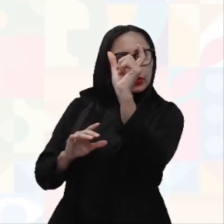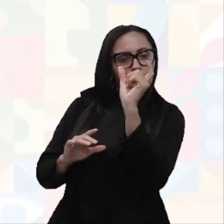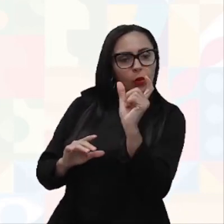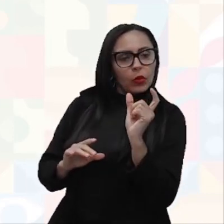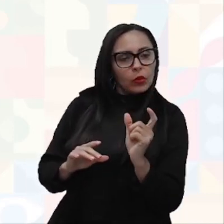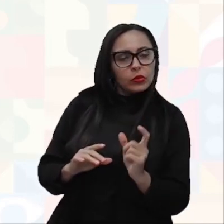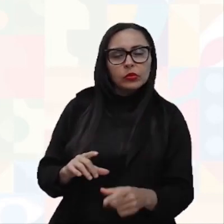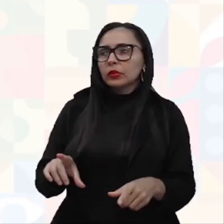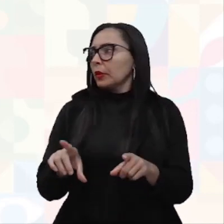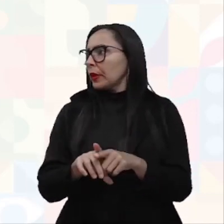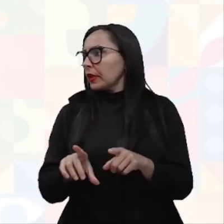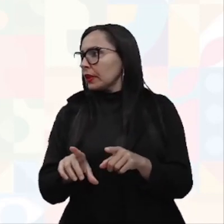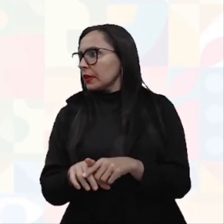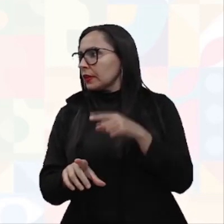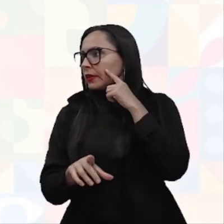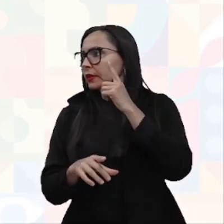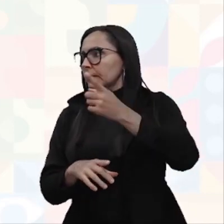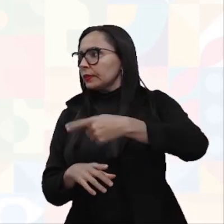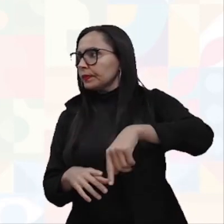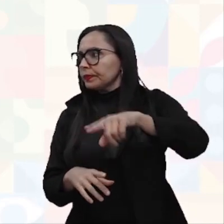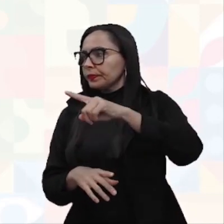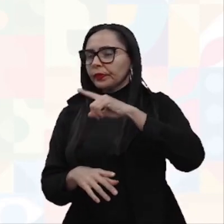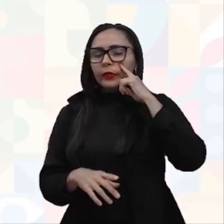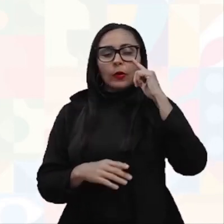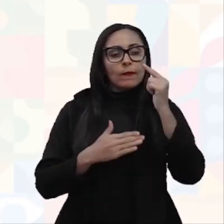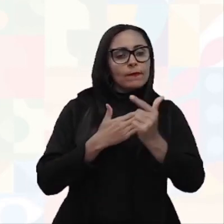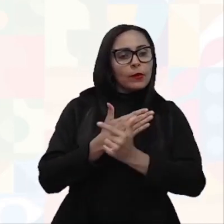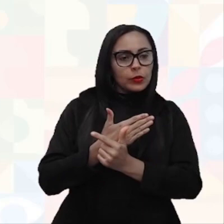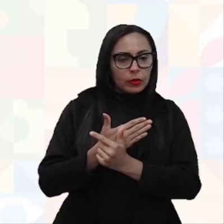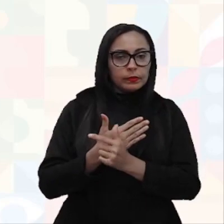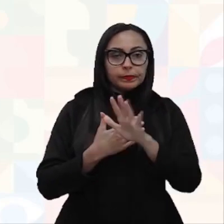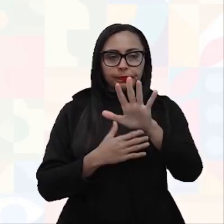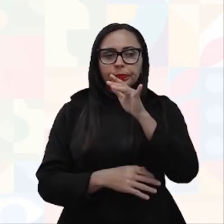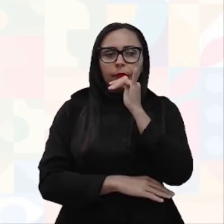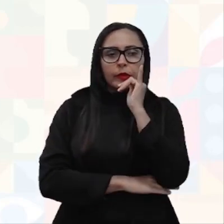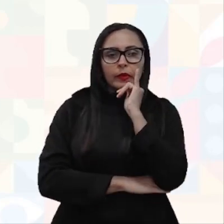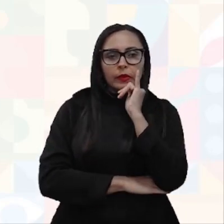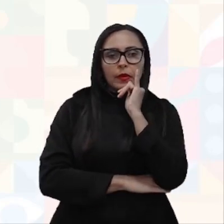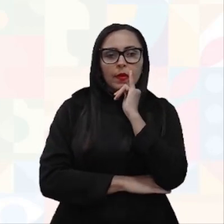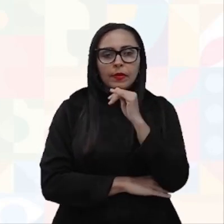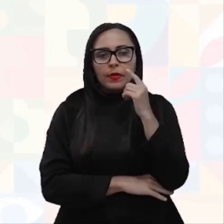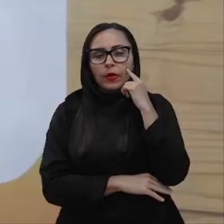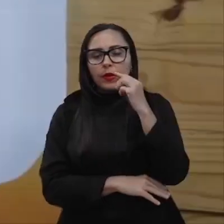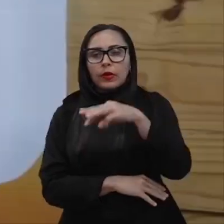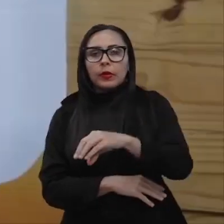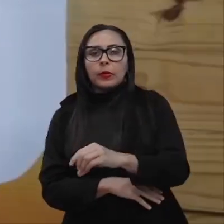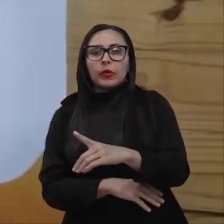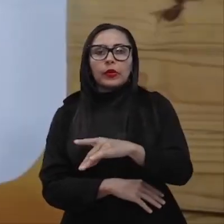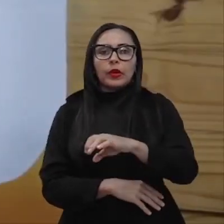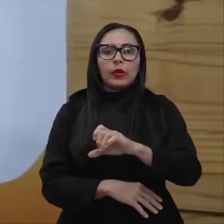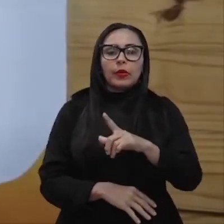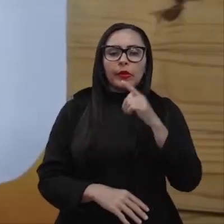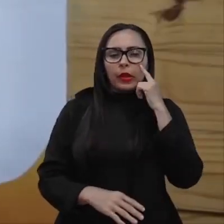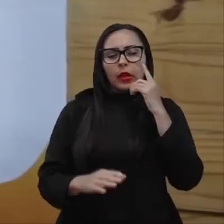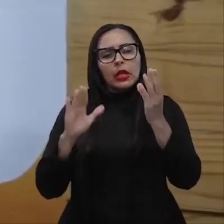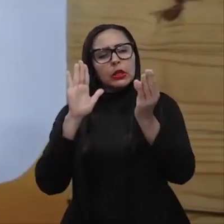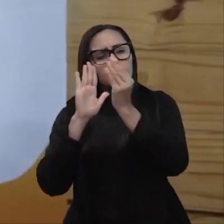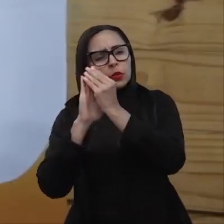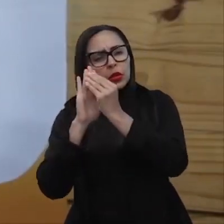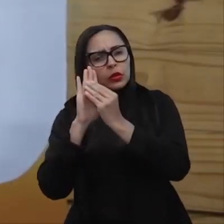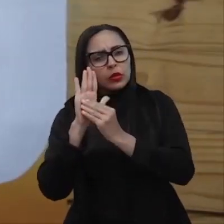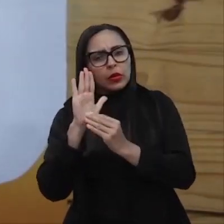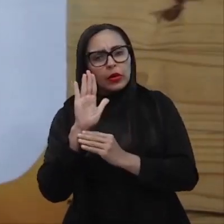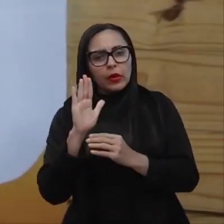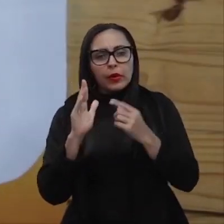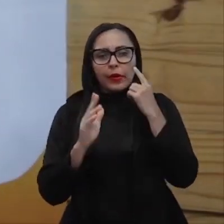uma funcionalidade. Por exemplo, o Model, na parte de banco de dados, na base de dados do template, onde desenvolve a